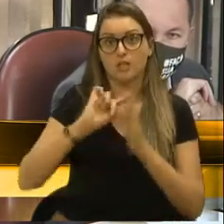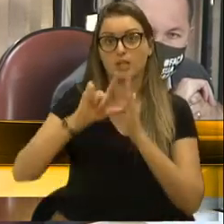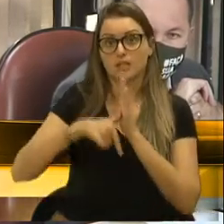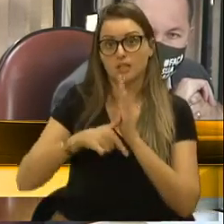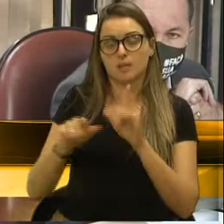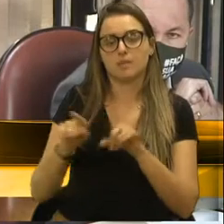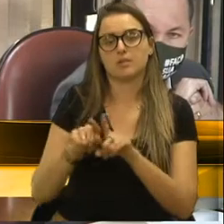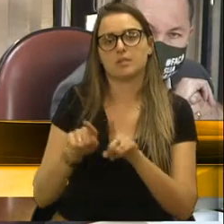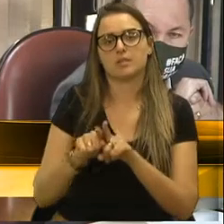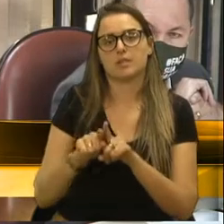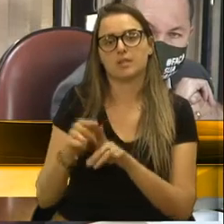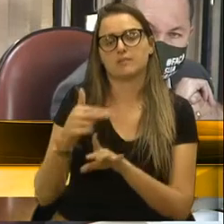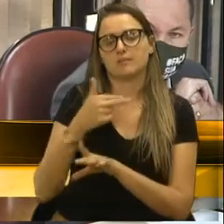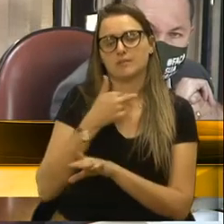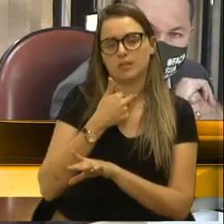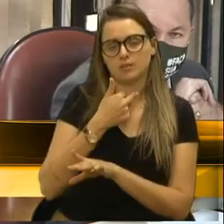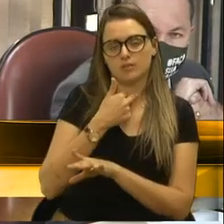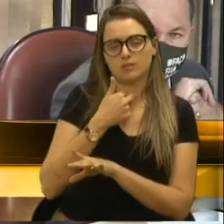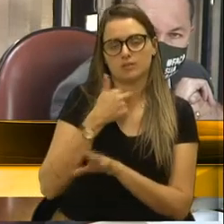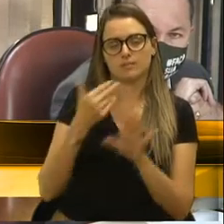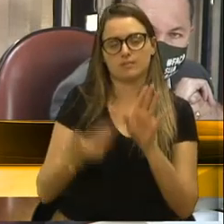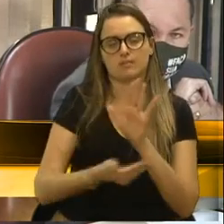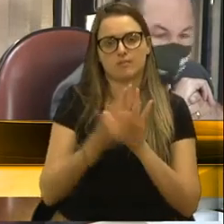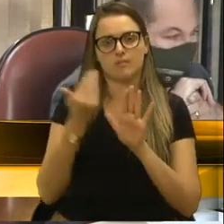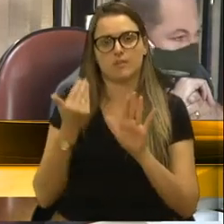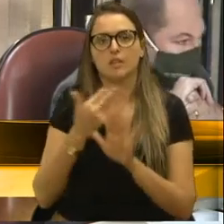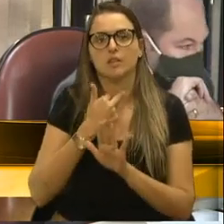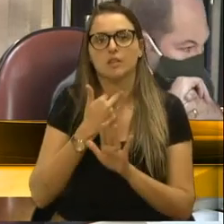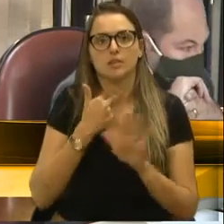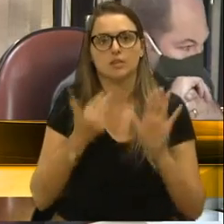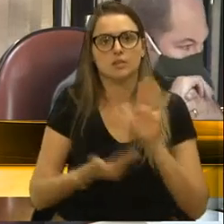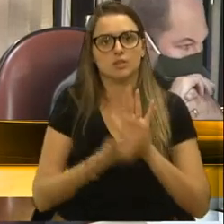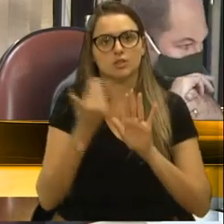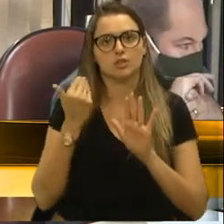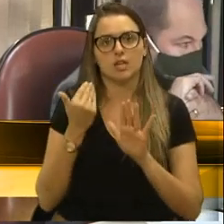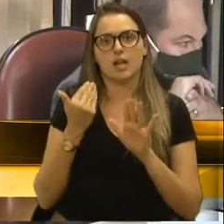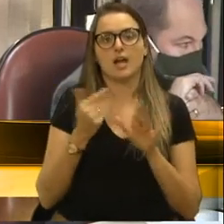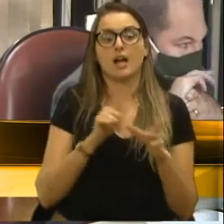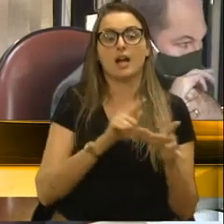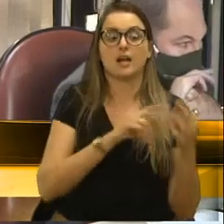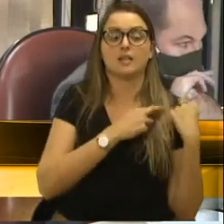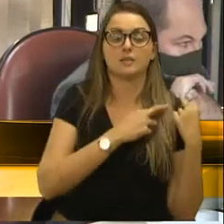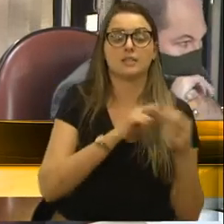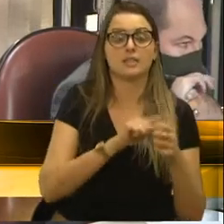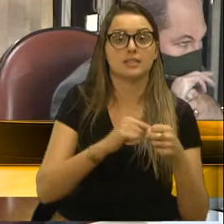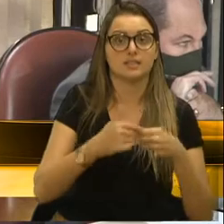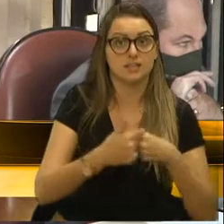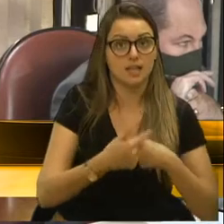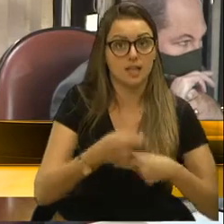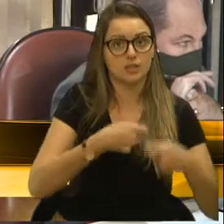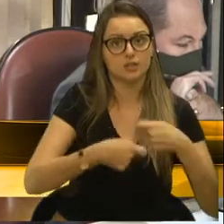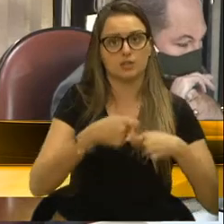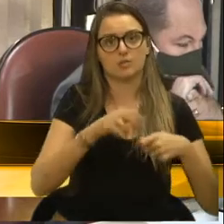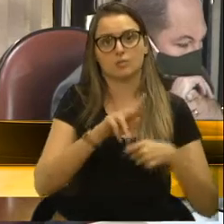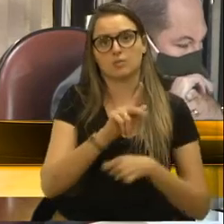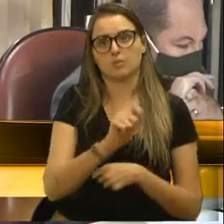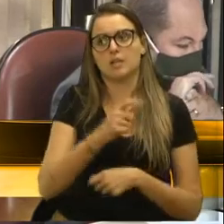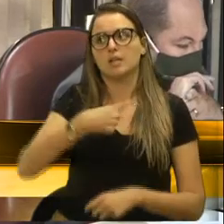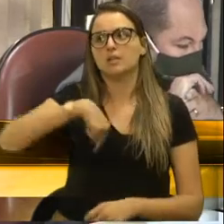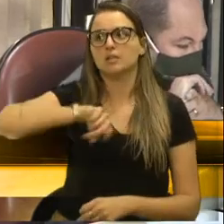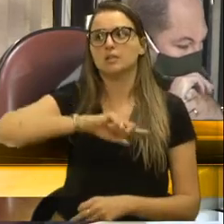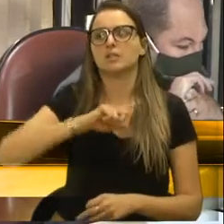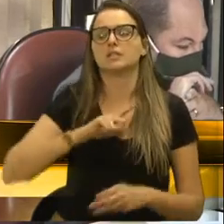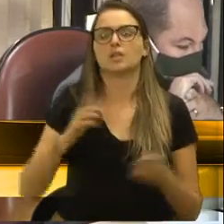pode descartar... Essa palavra, presidente. A gente não pode descartar a municipalização, porque a gente tem hoje servidores